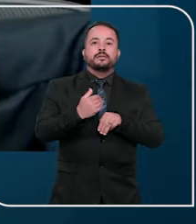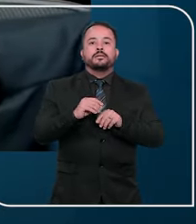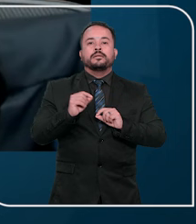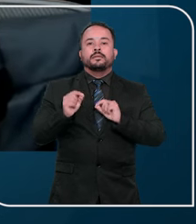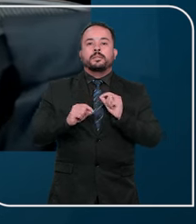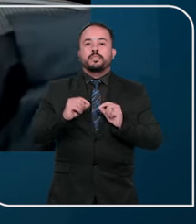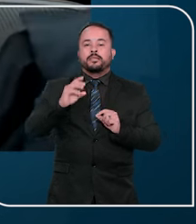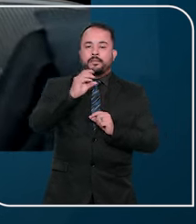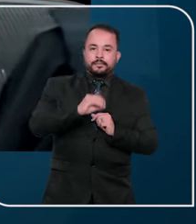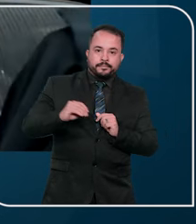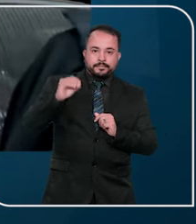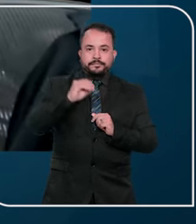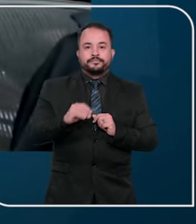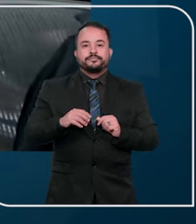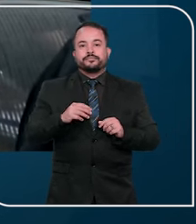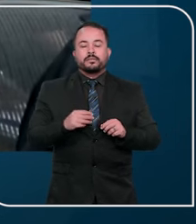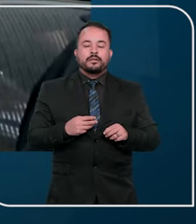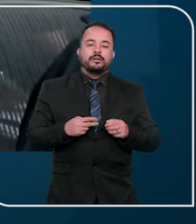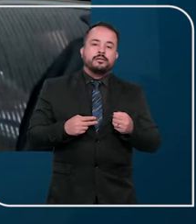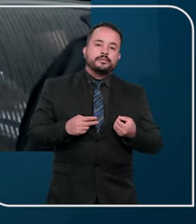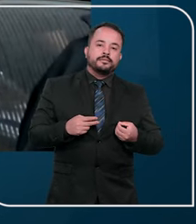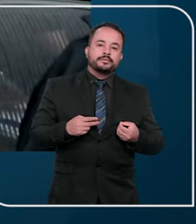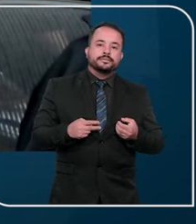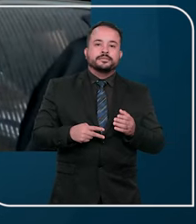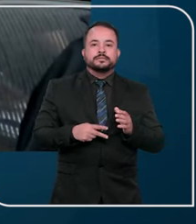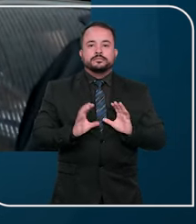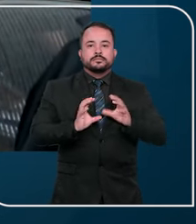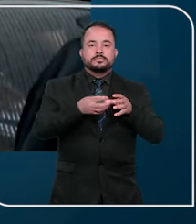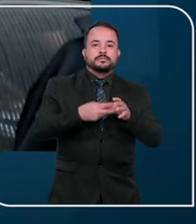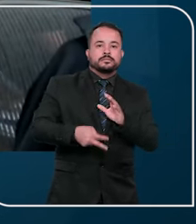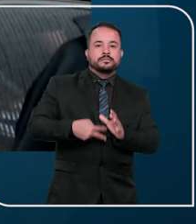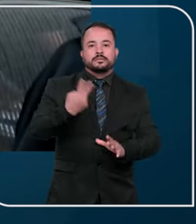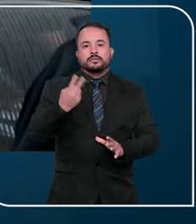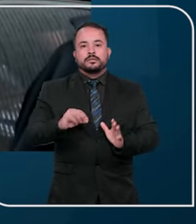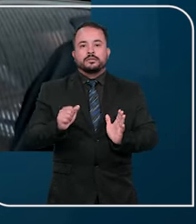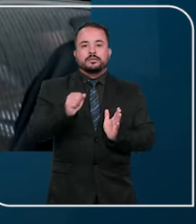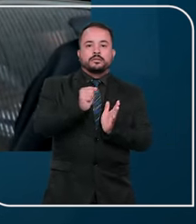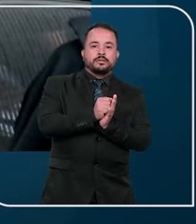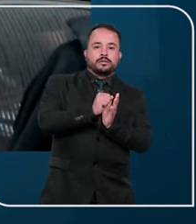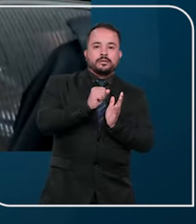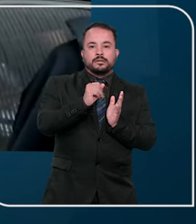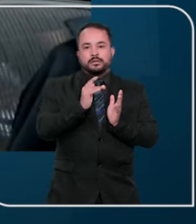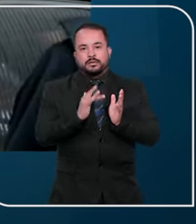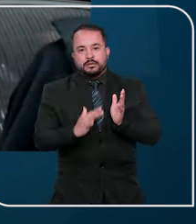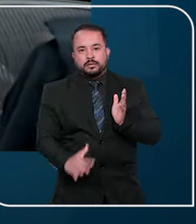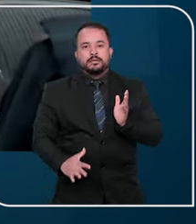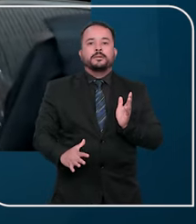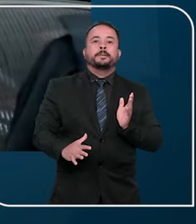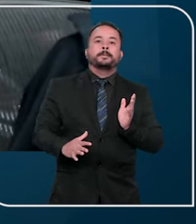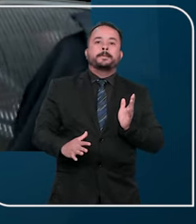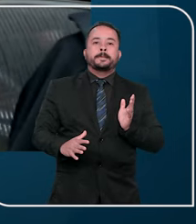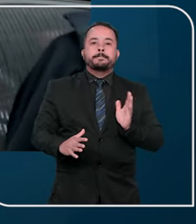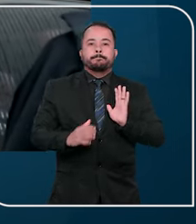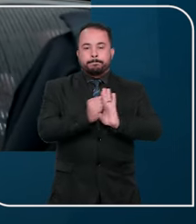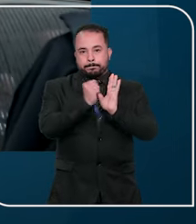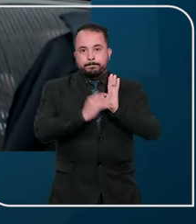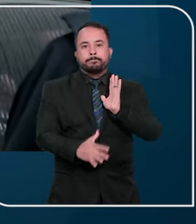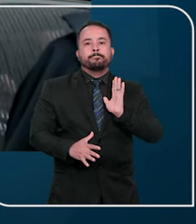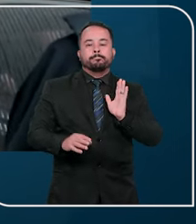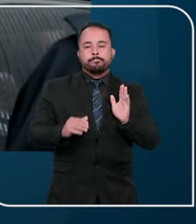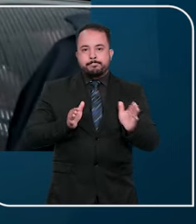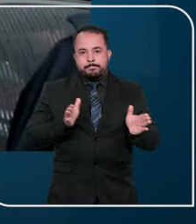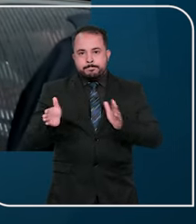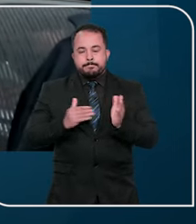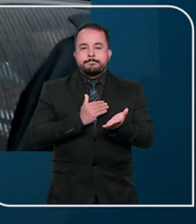outubro de 2022, a segunda sessão pacificou o tema ao julgar embargos de divergência e definir que o